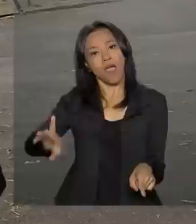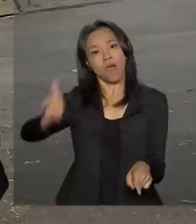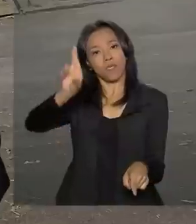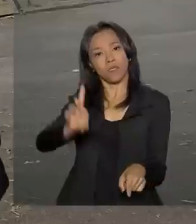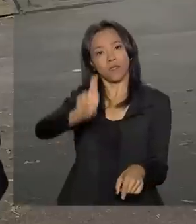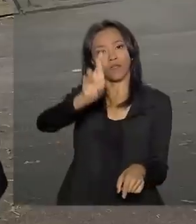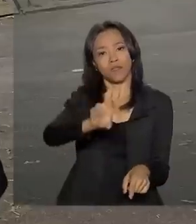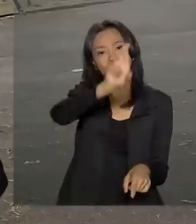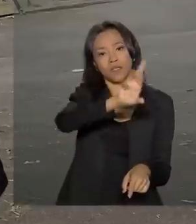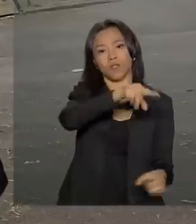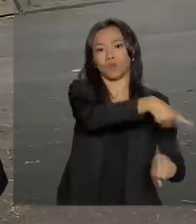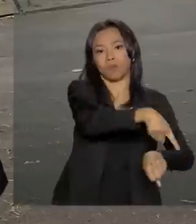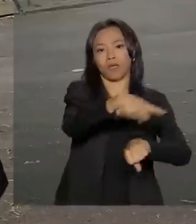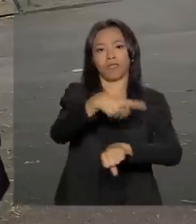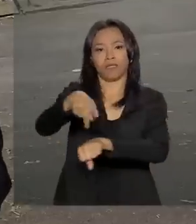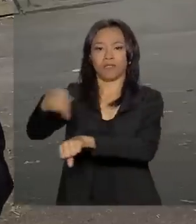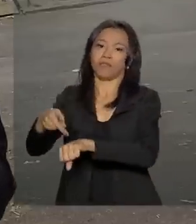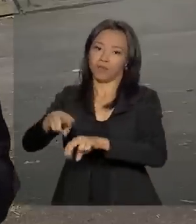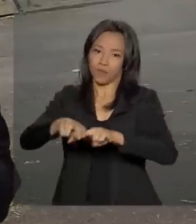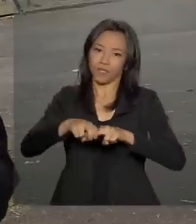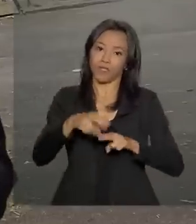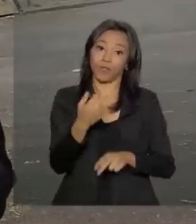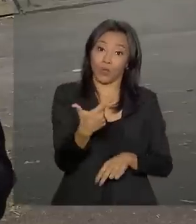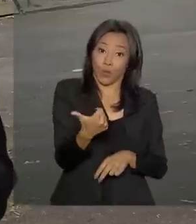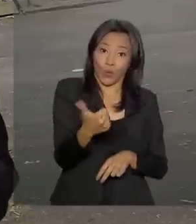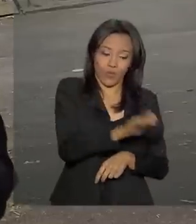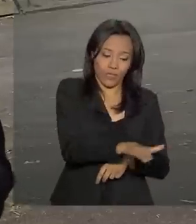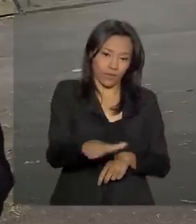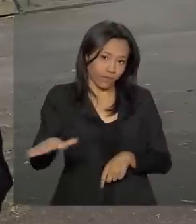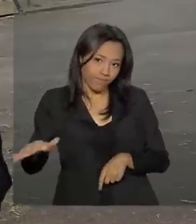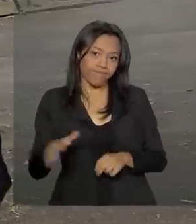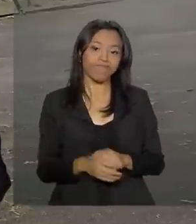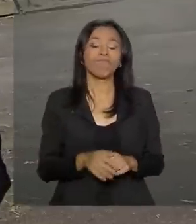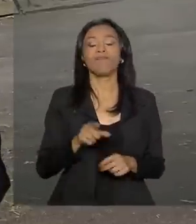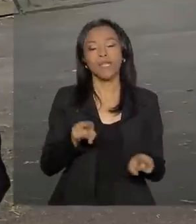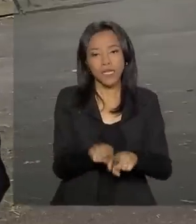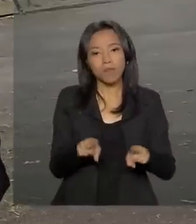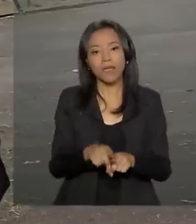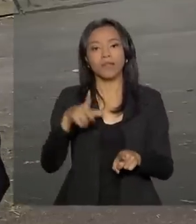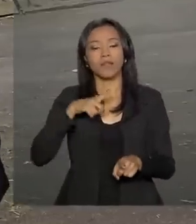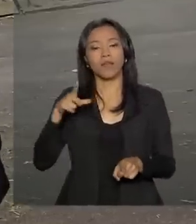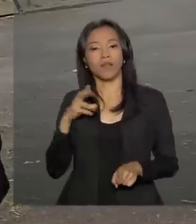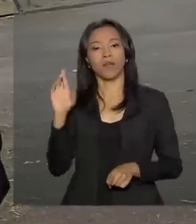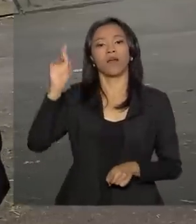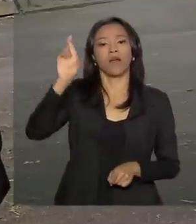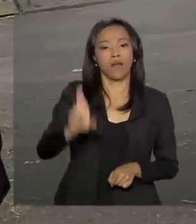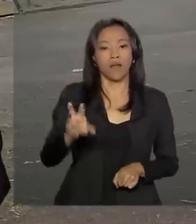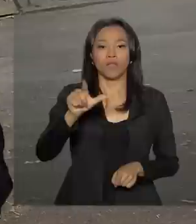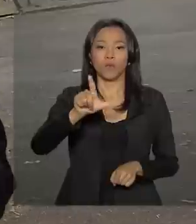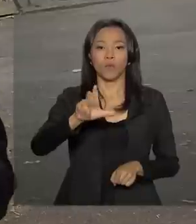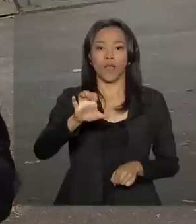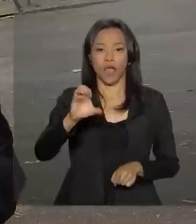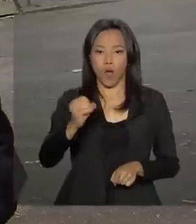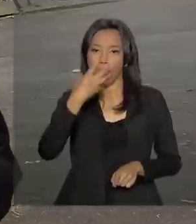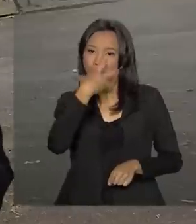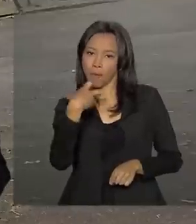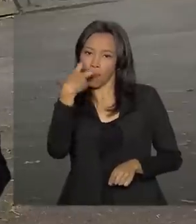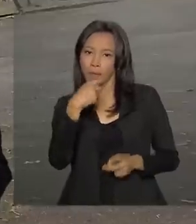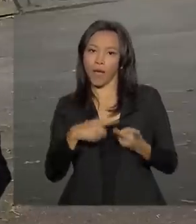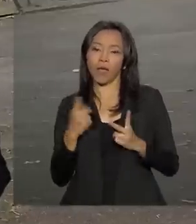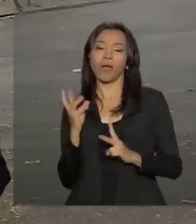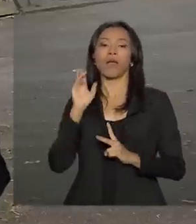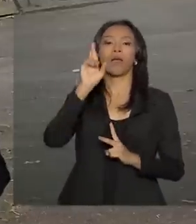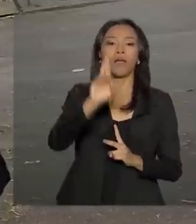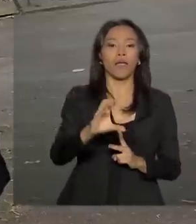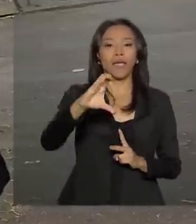participam desta Copa América. A abertura também contará com a presença dos cantores Léo Santana e Carol G.